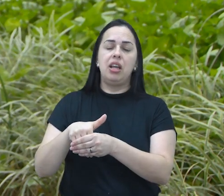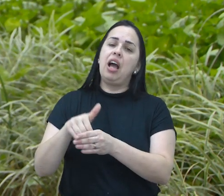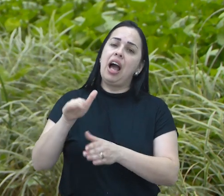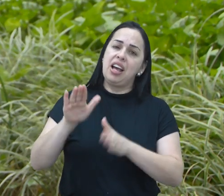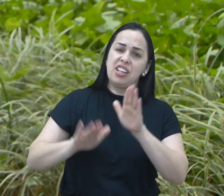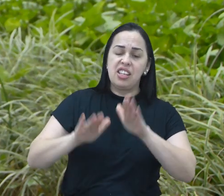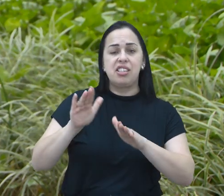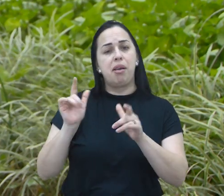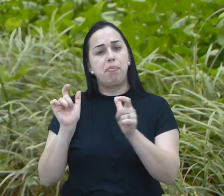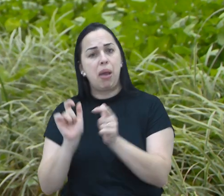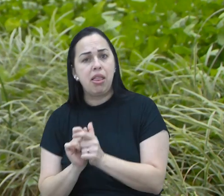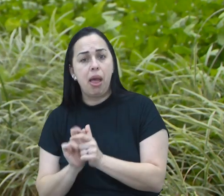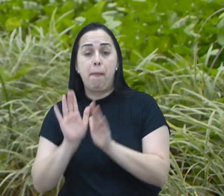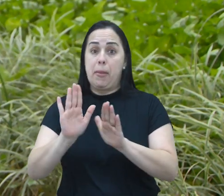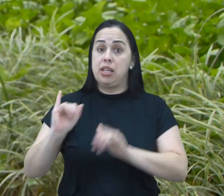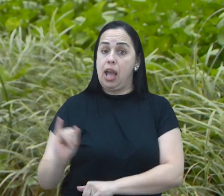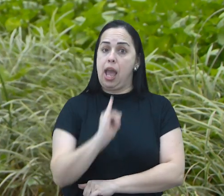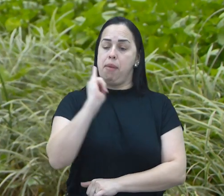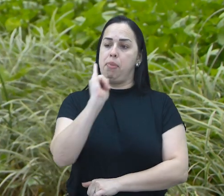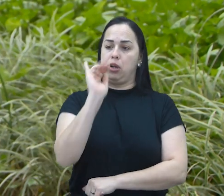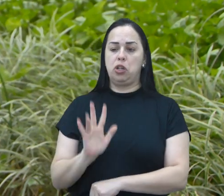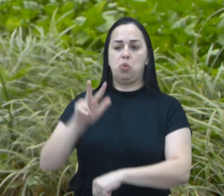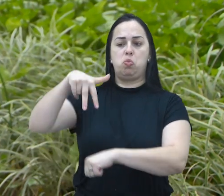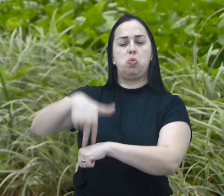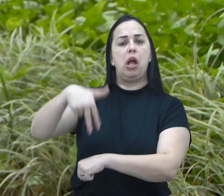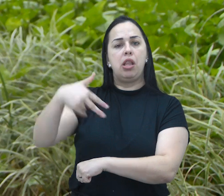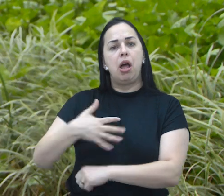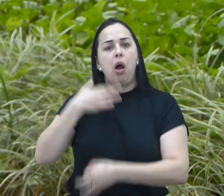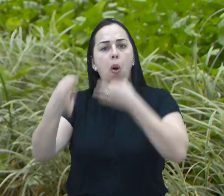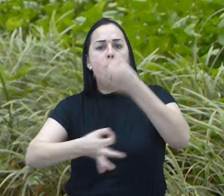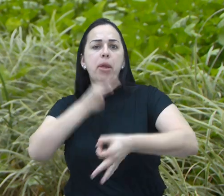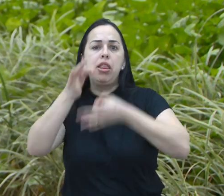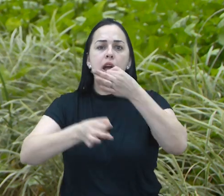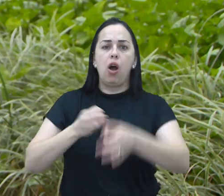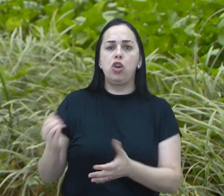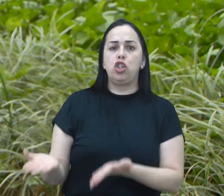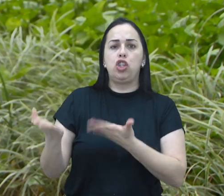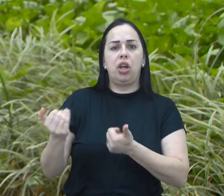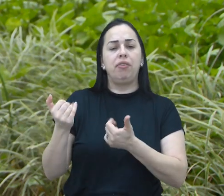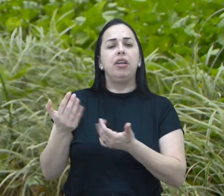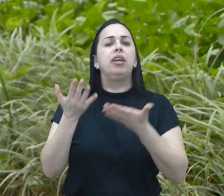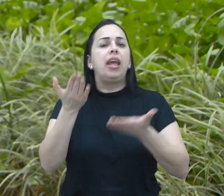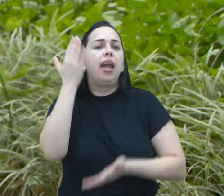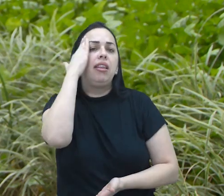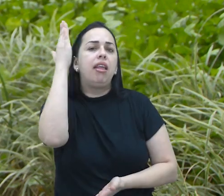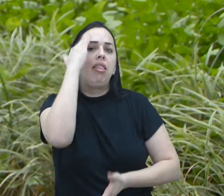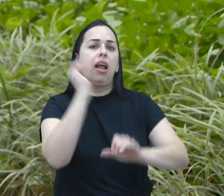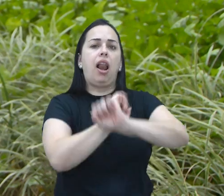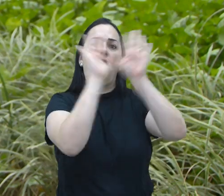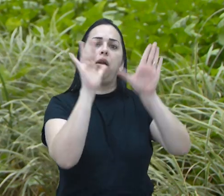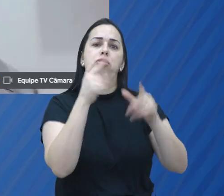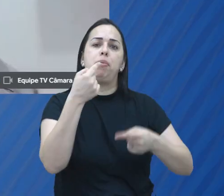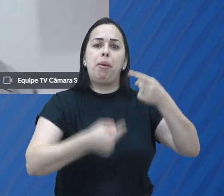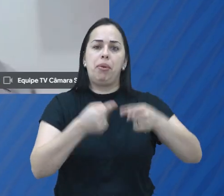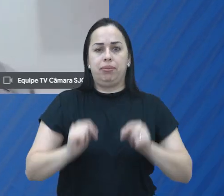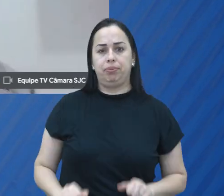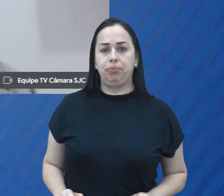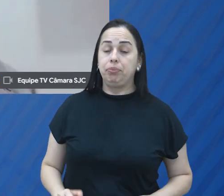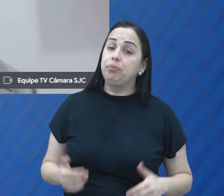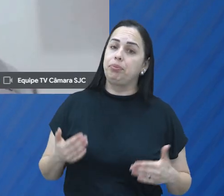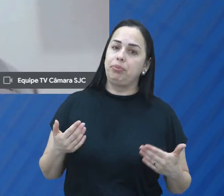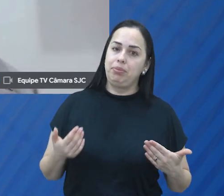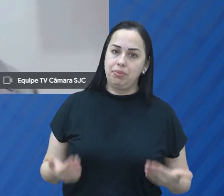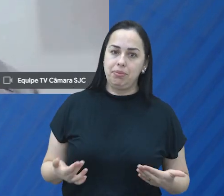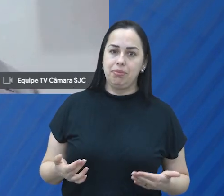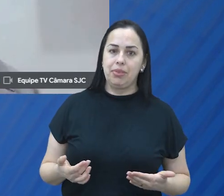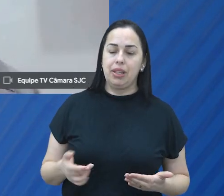que pequeno, reforça a importância de dar voz a uma juventude que cada vez mais busca por entender política no Brasil. Esses que